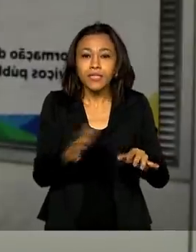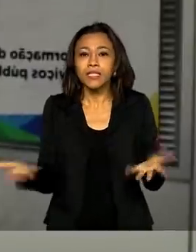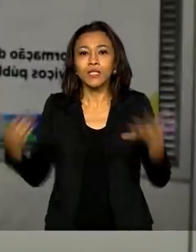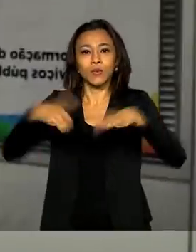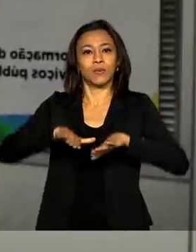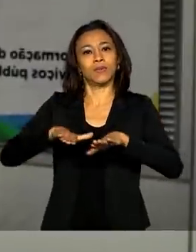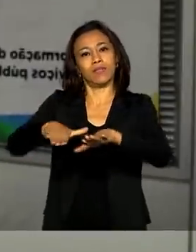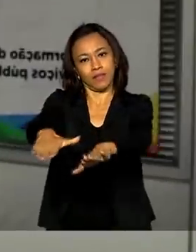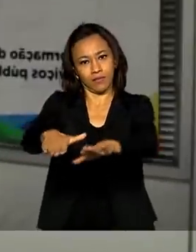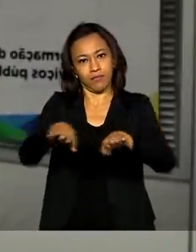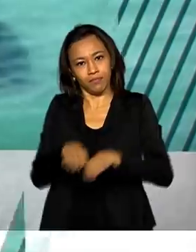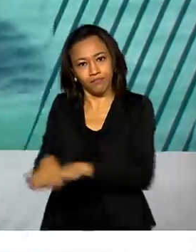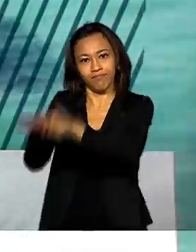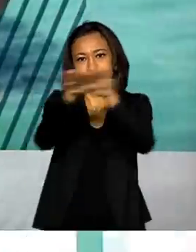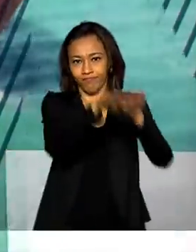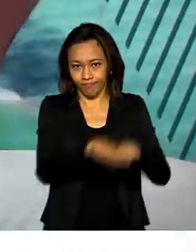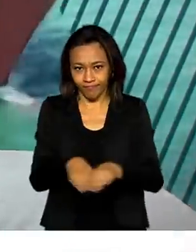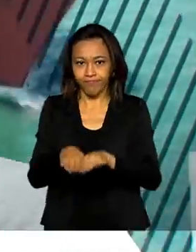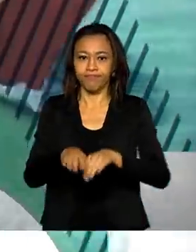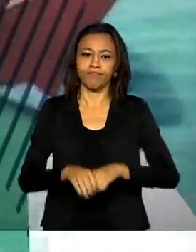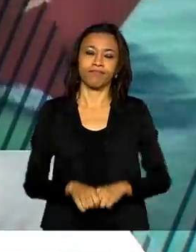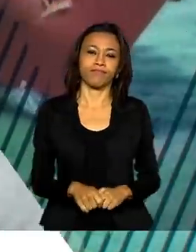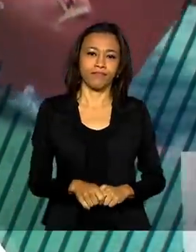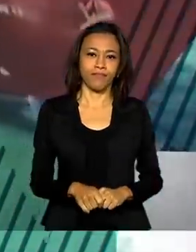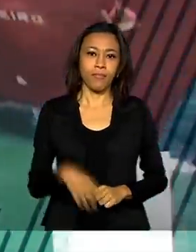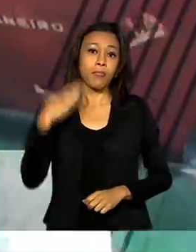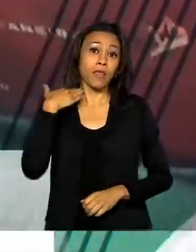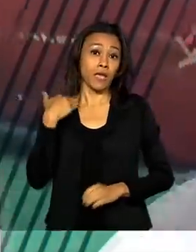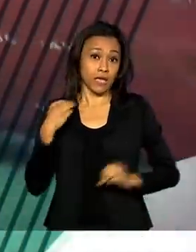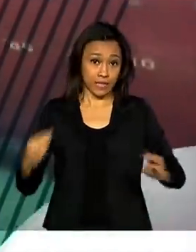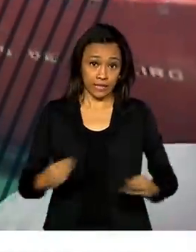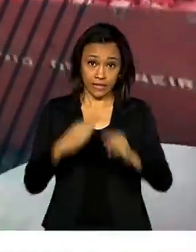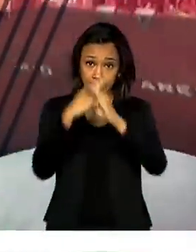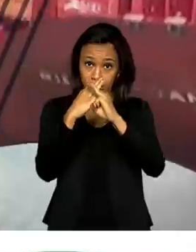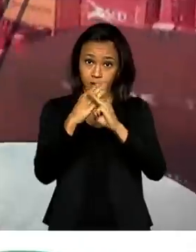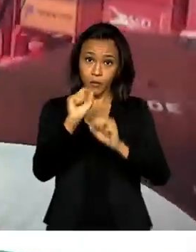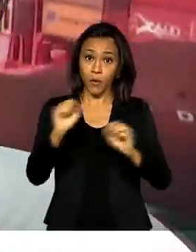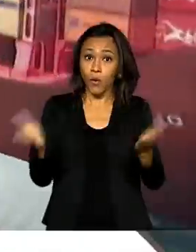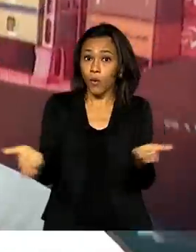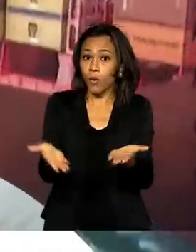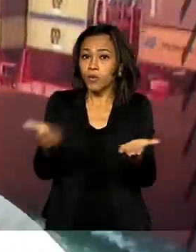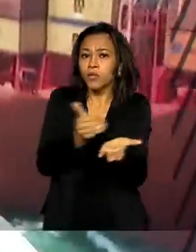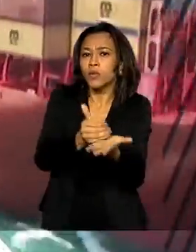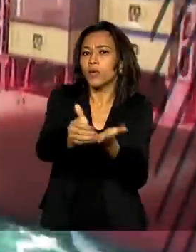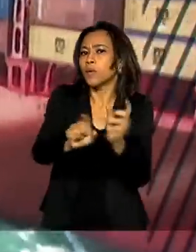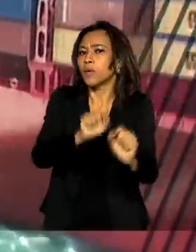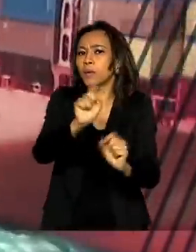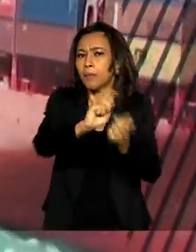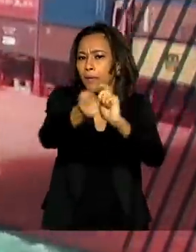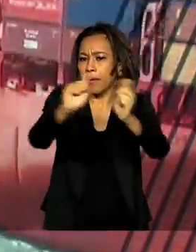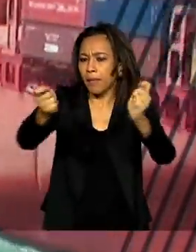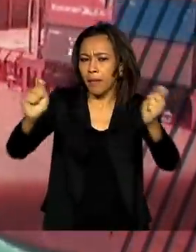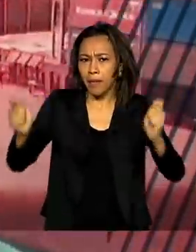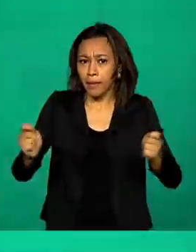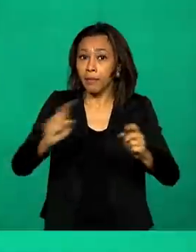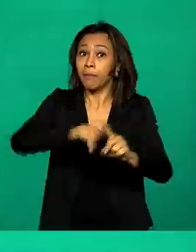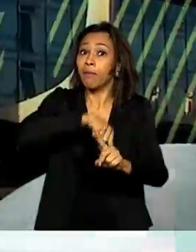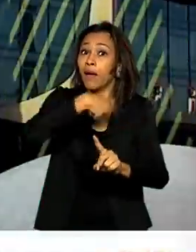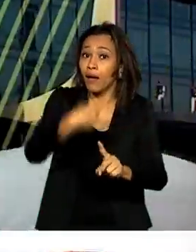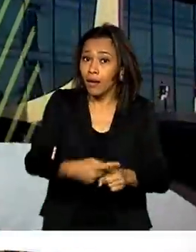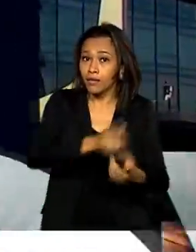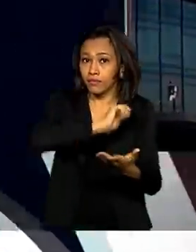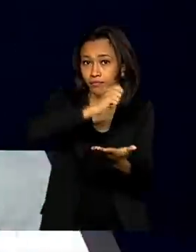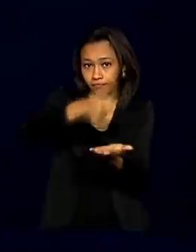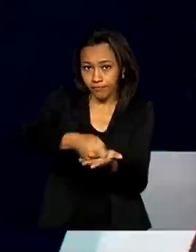e universal. A Caixa Econômica Federal inicia hoje o pagamento de mais uma parcela do